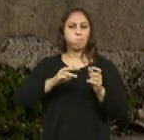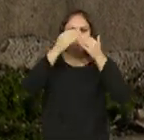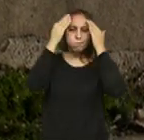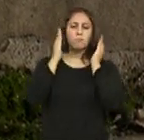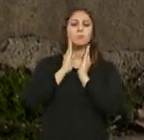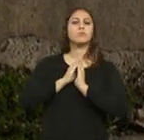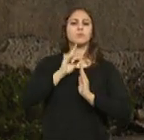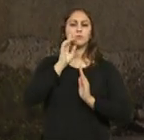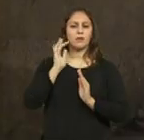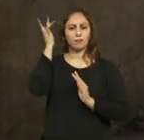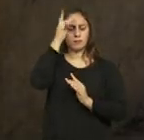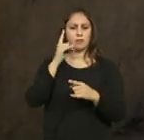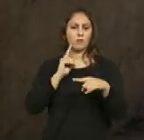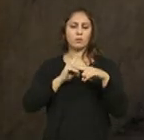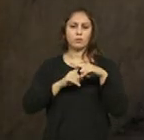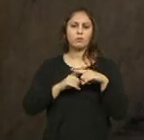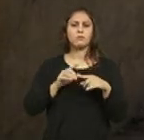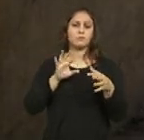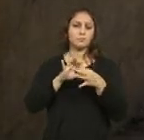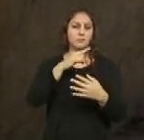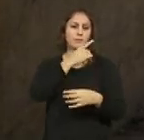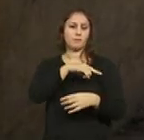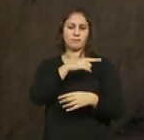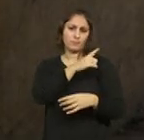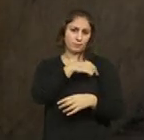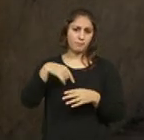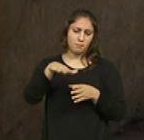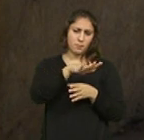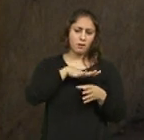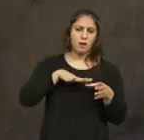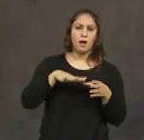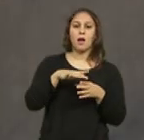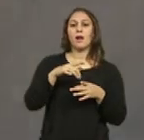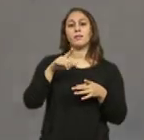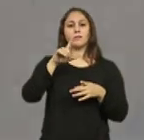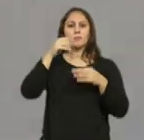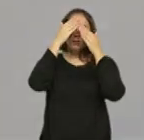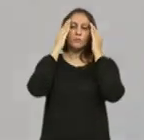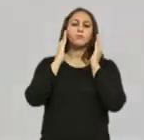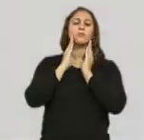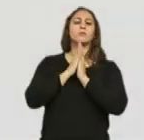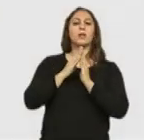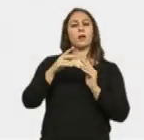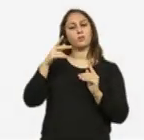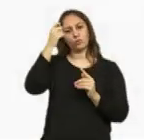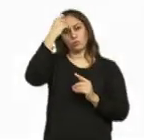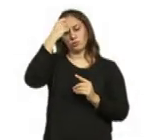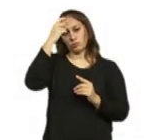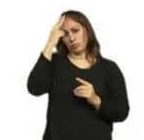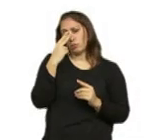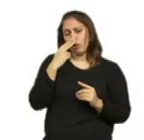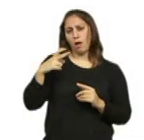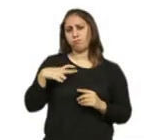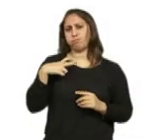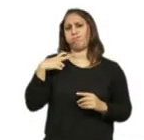Mosteiro de Santa Cruz, o claustro da enfermaria, de um mosteiro que tem uma história também riquíssima do